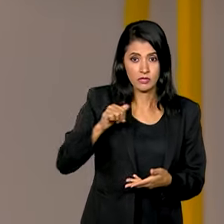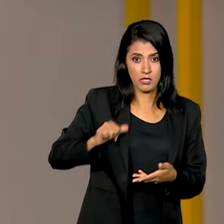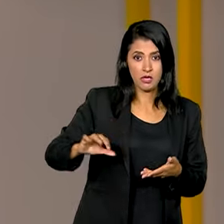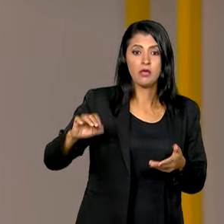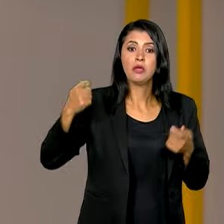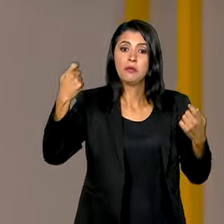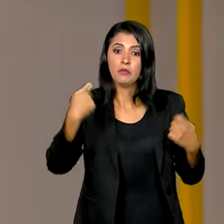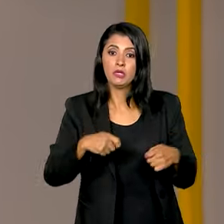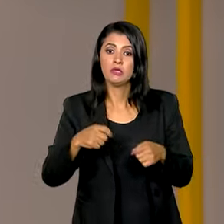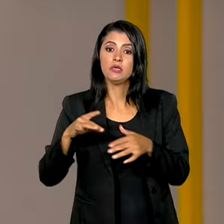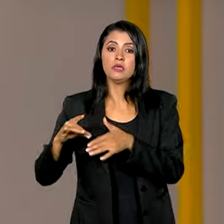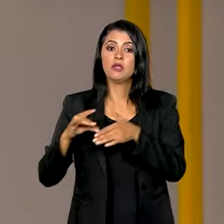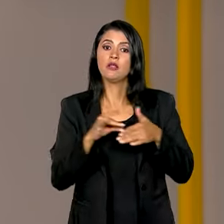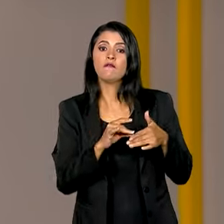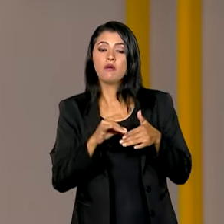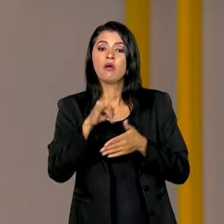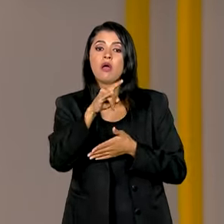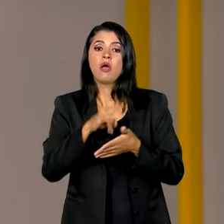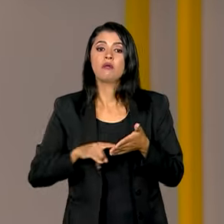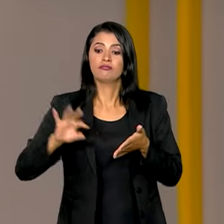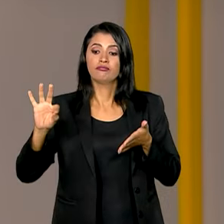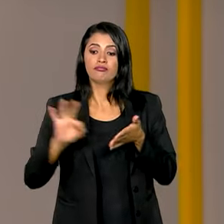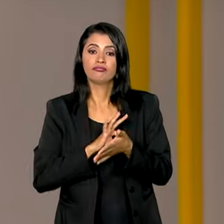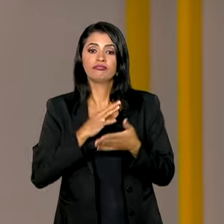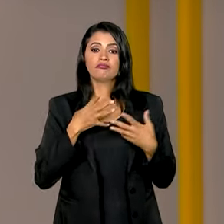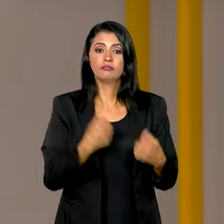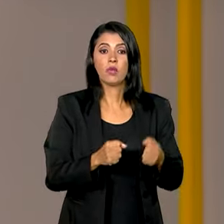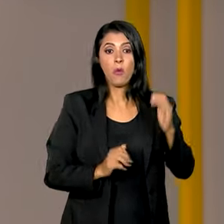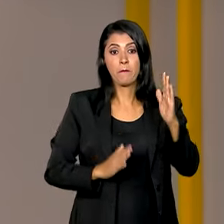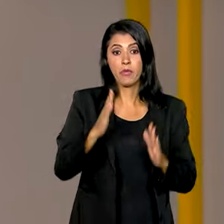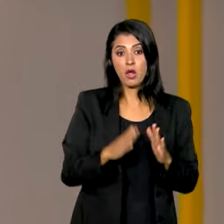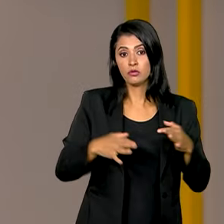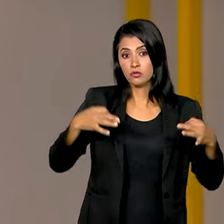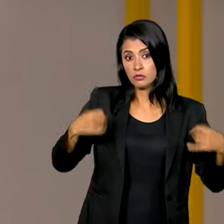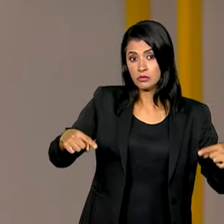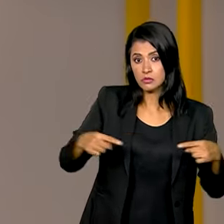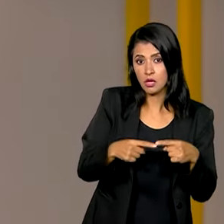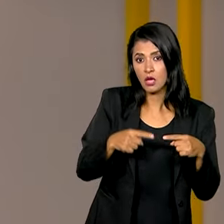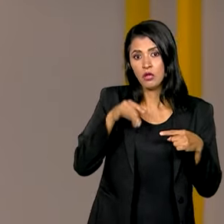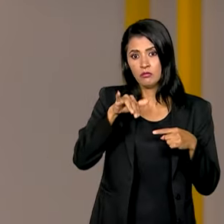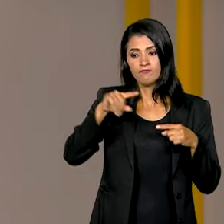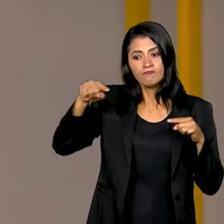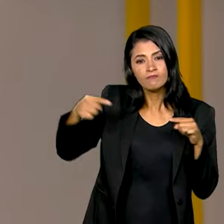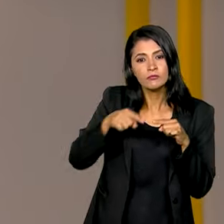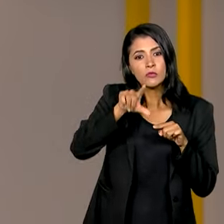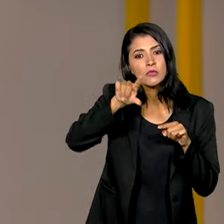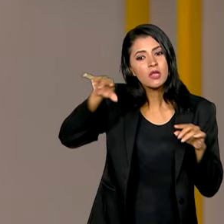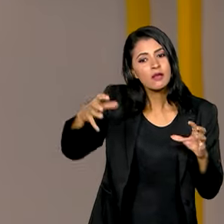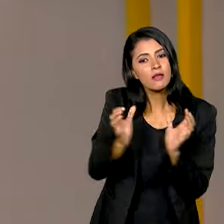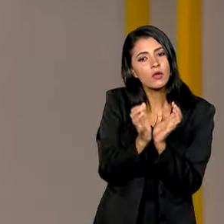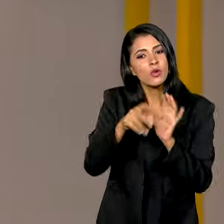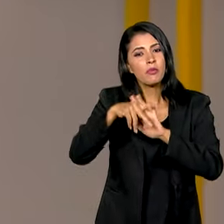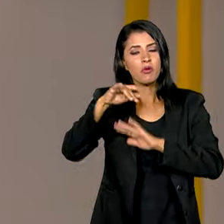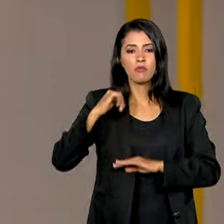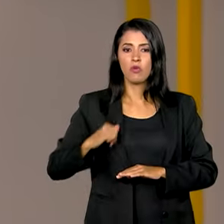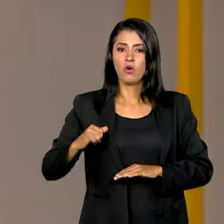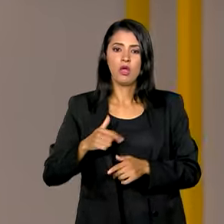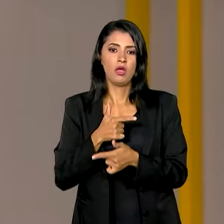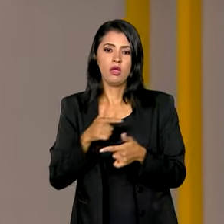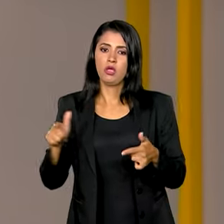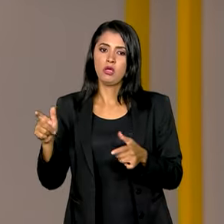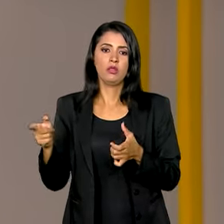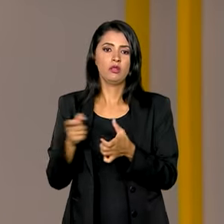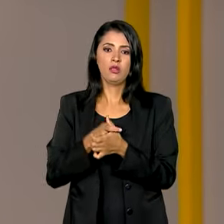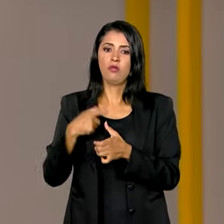o candidato precisa encaminhar o termo de adesão dentro do prazo, se enquadrar em uma das categorias de bolsas e não possuir